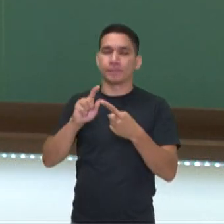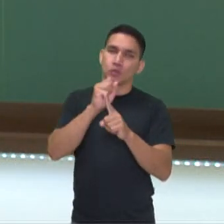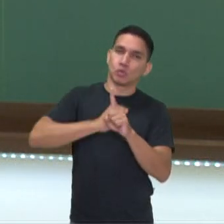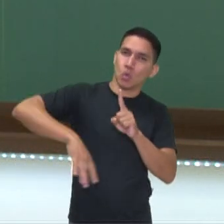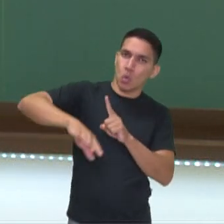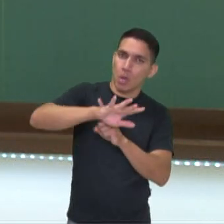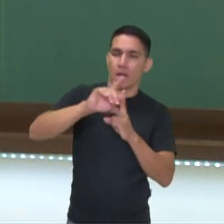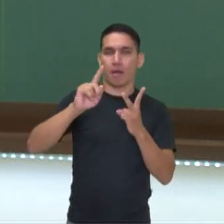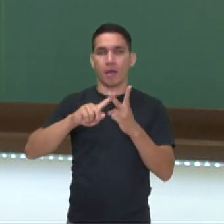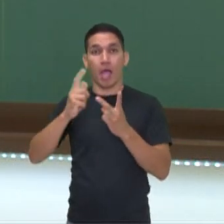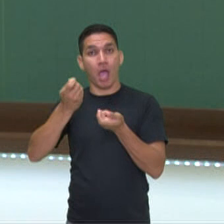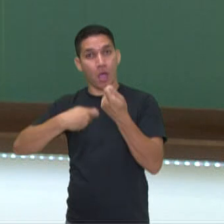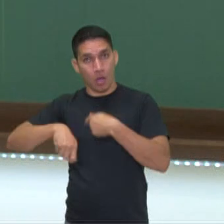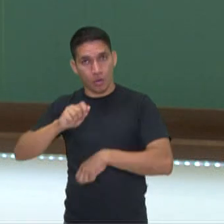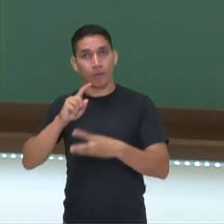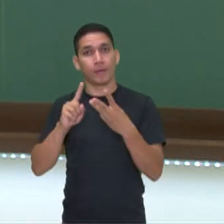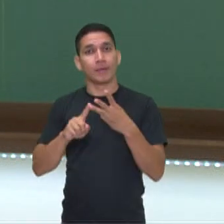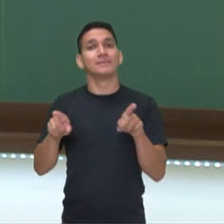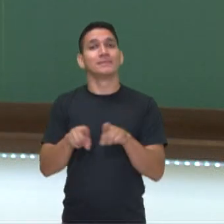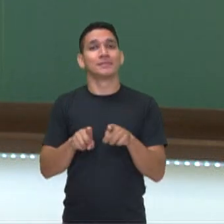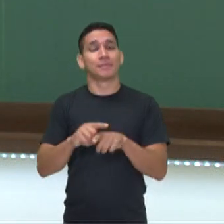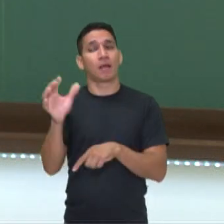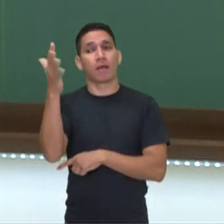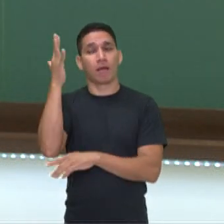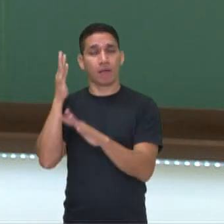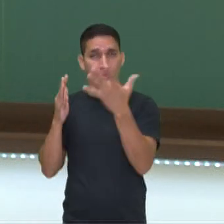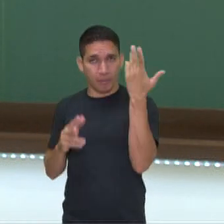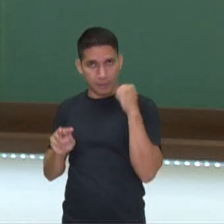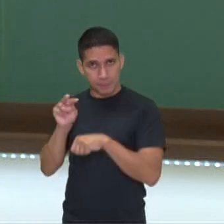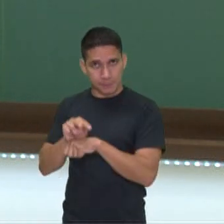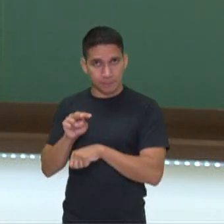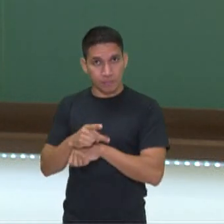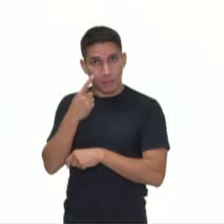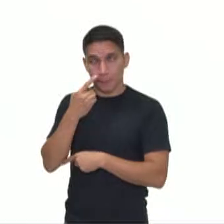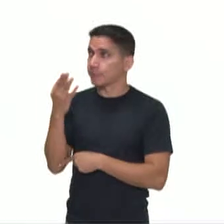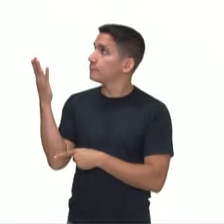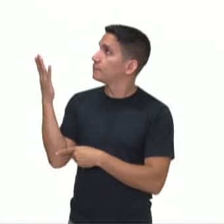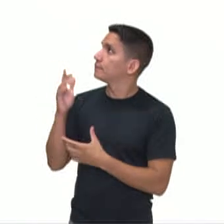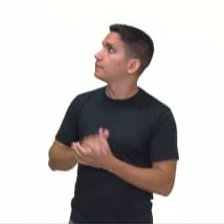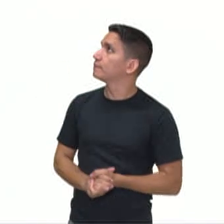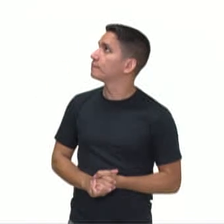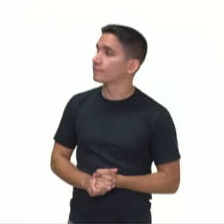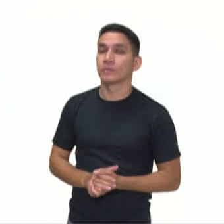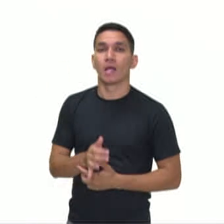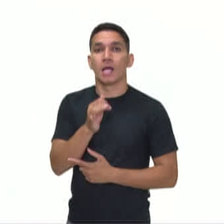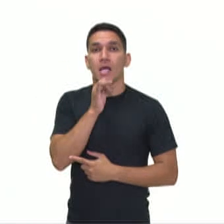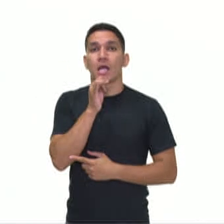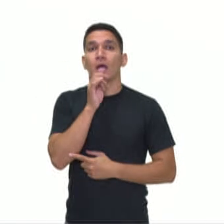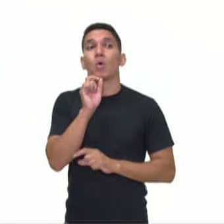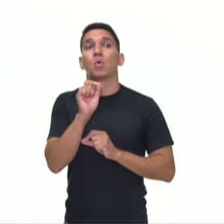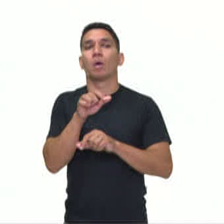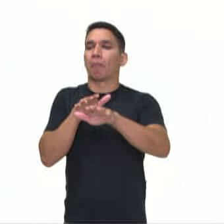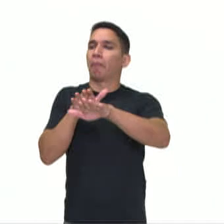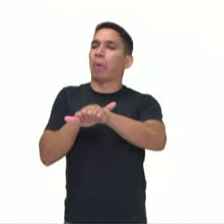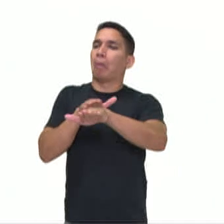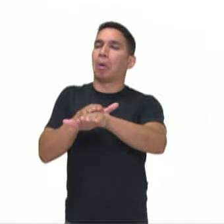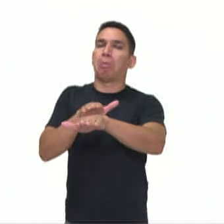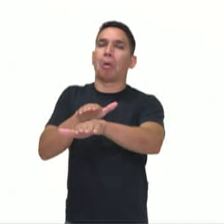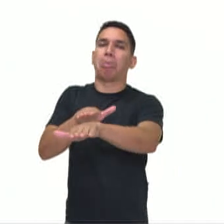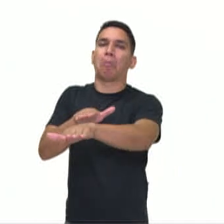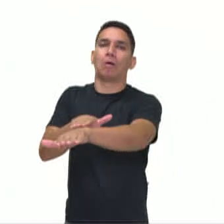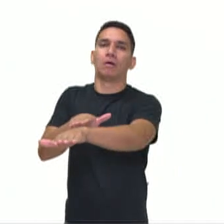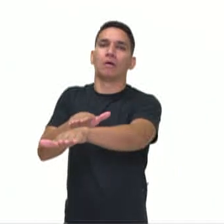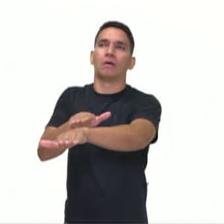econômico e também de cunho ambiental. Que é isso que você está vendo aqui na tela, o exemplo do congestionamento, que é um